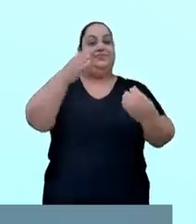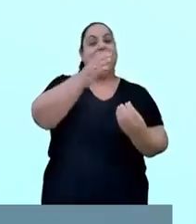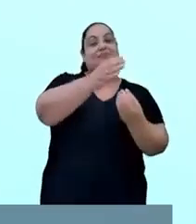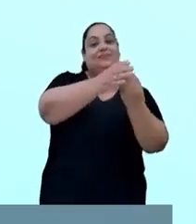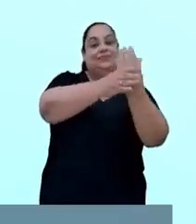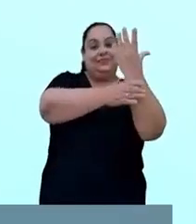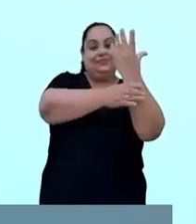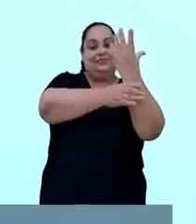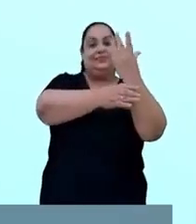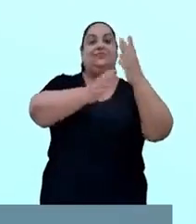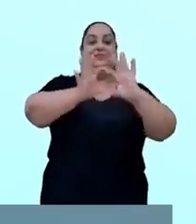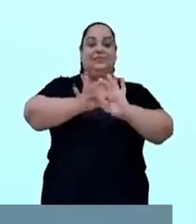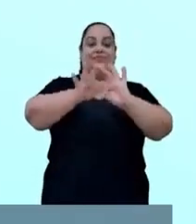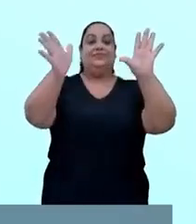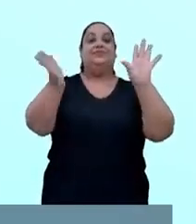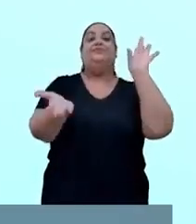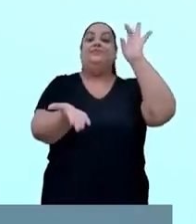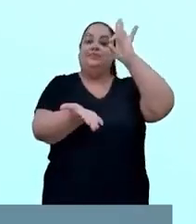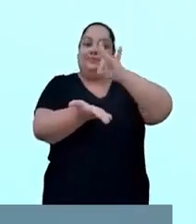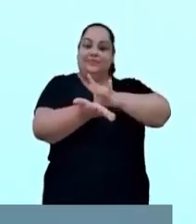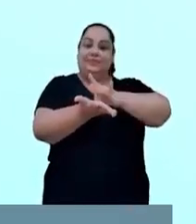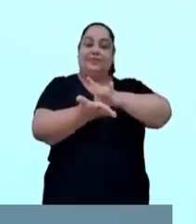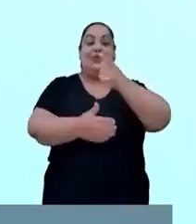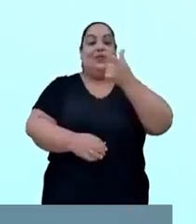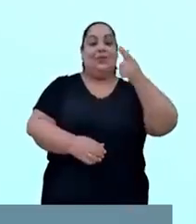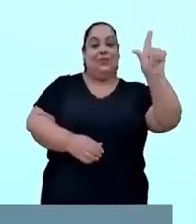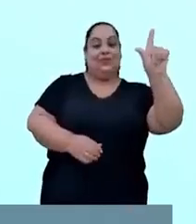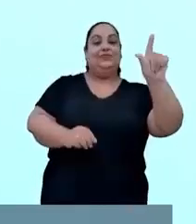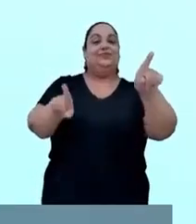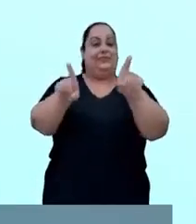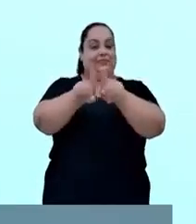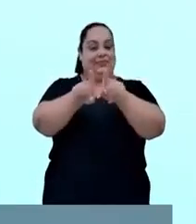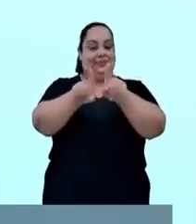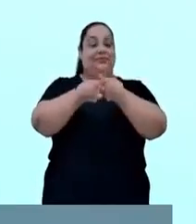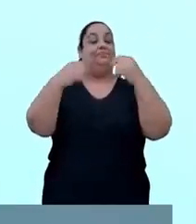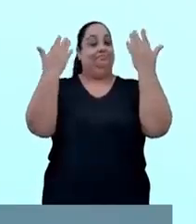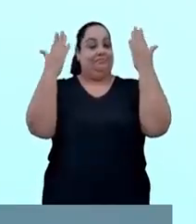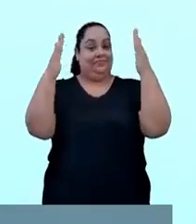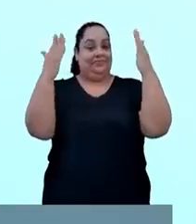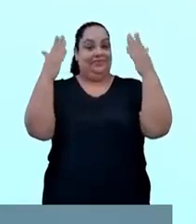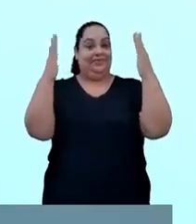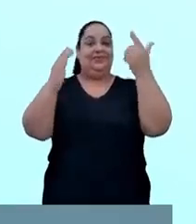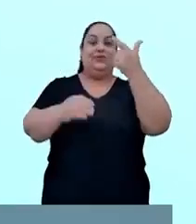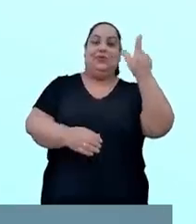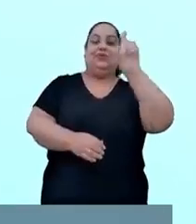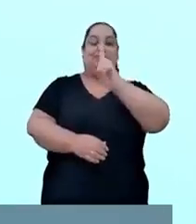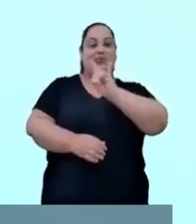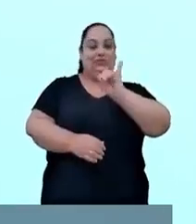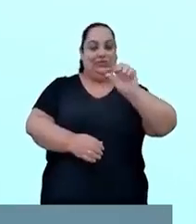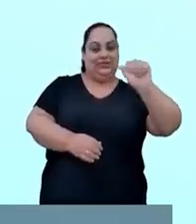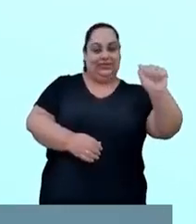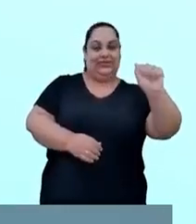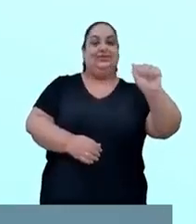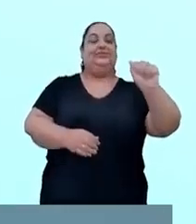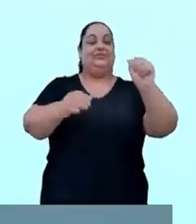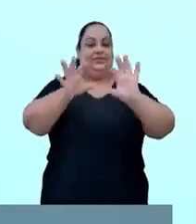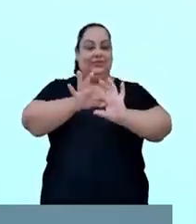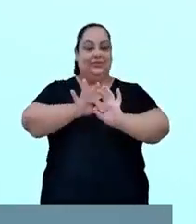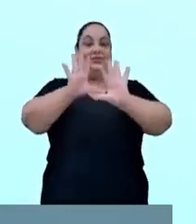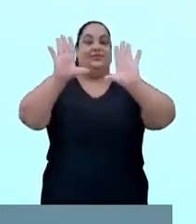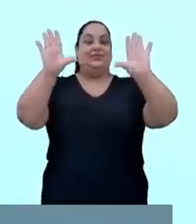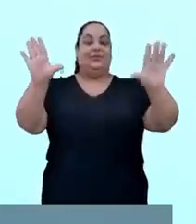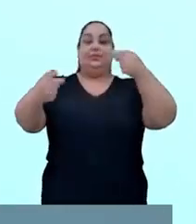de fundação oficial e outros que optaram por comemorar em outras datas sua